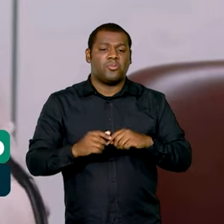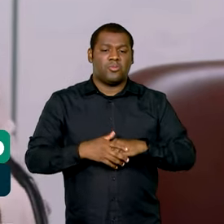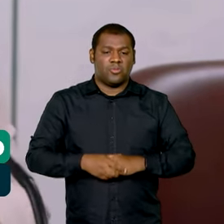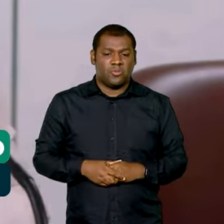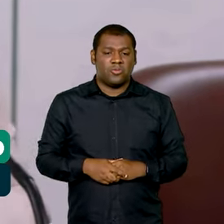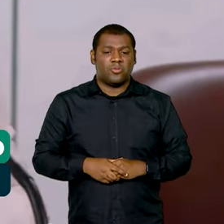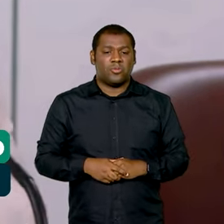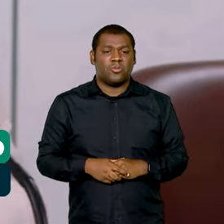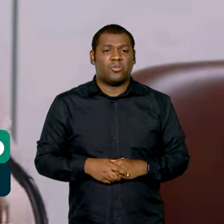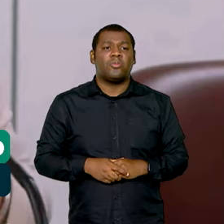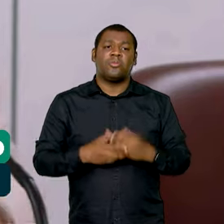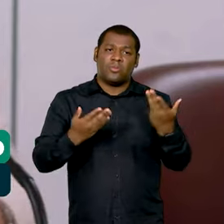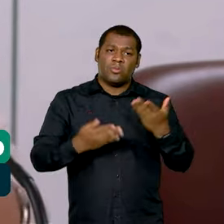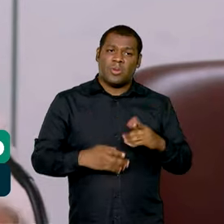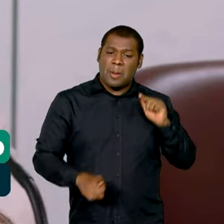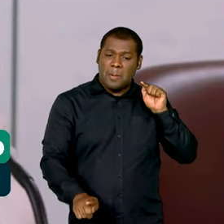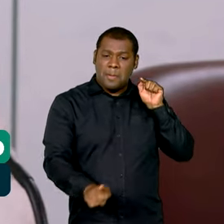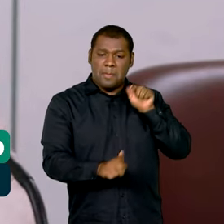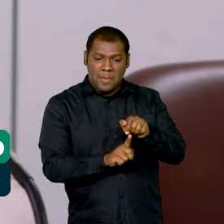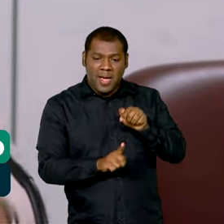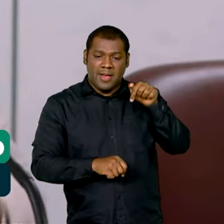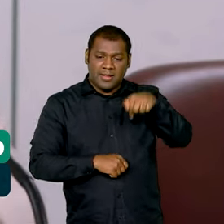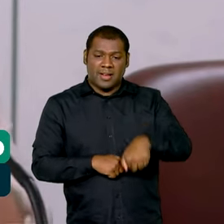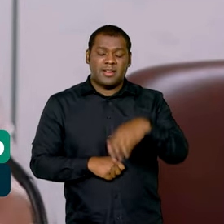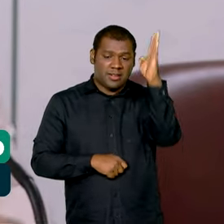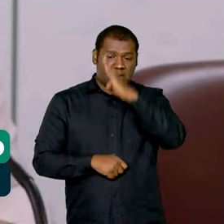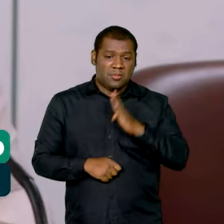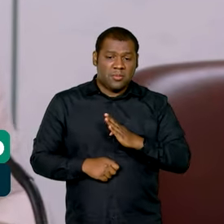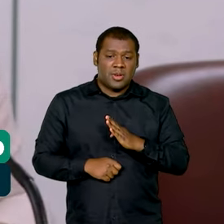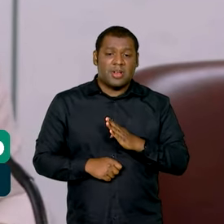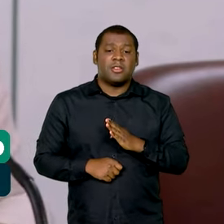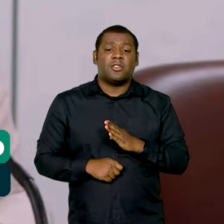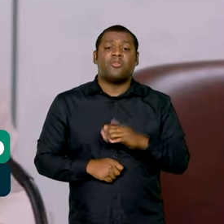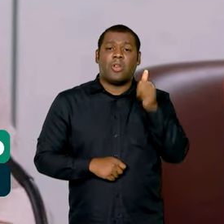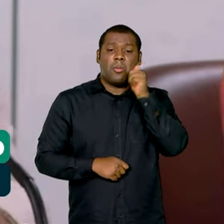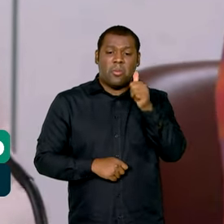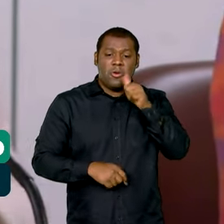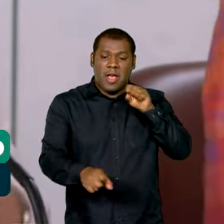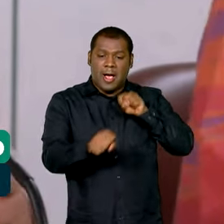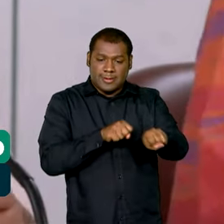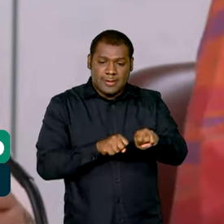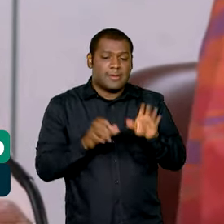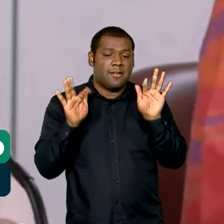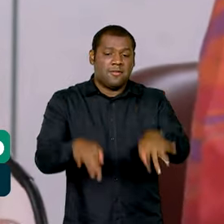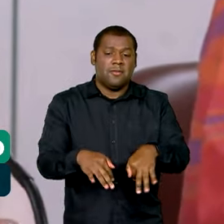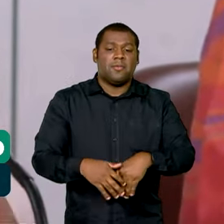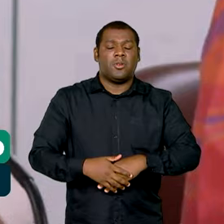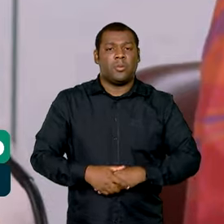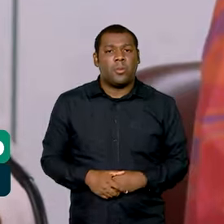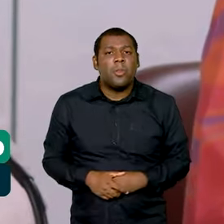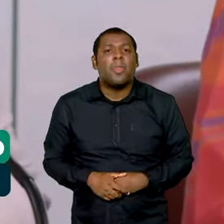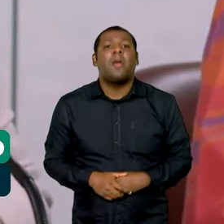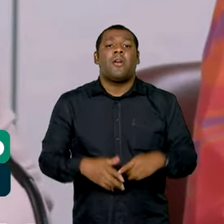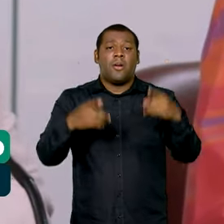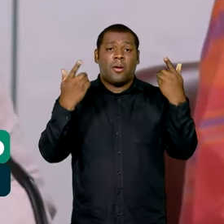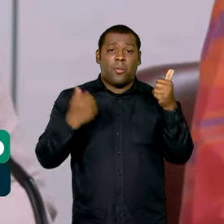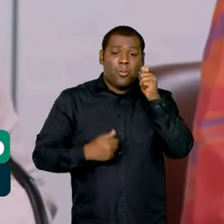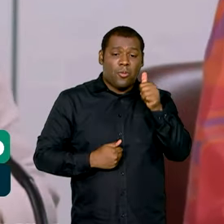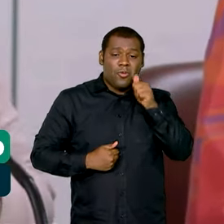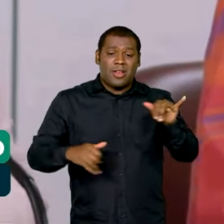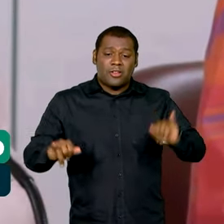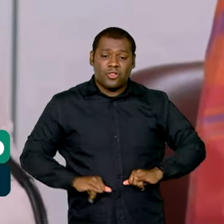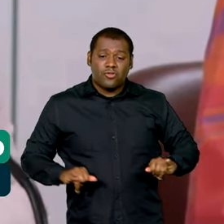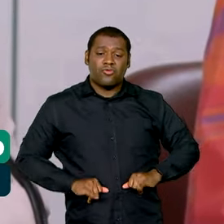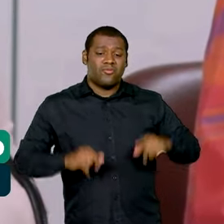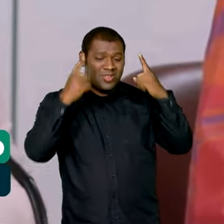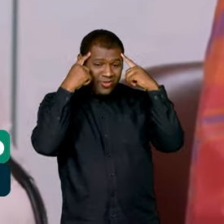que, de fato, ter como meta no nosso país a questão do feminicídio zero. Nós precisamos trabalhar para que violência contra as mulheres,